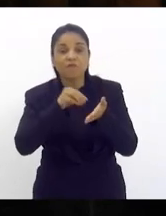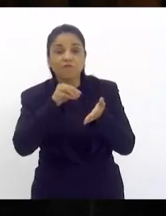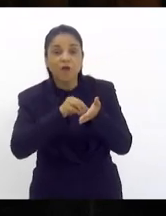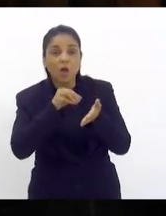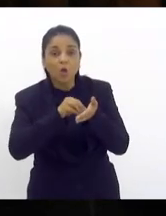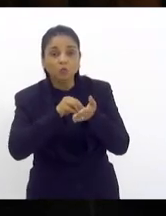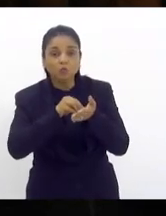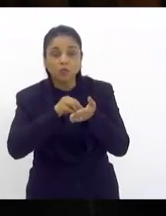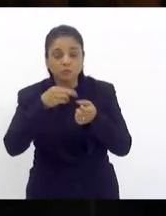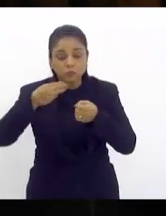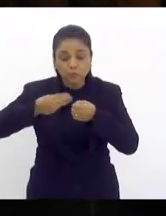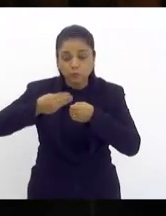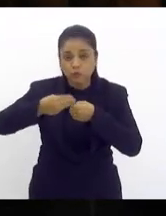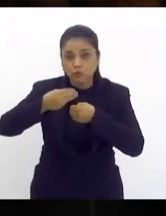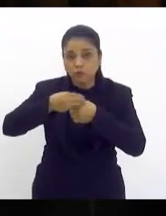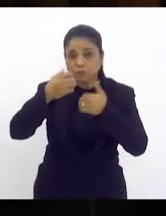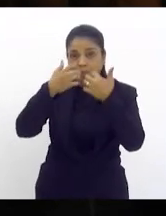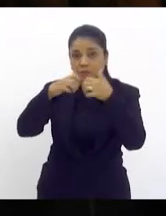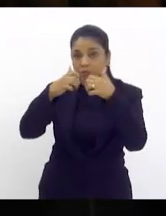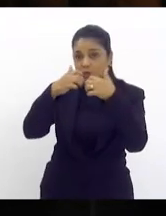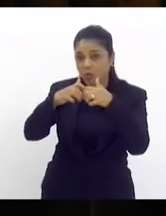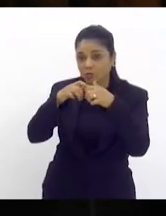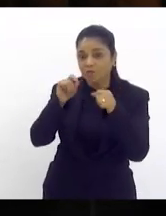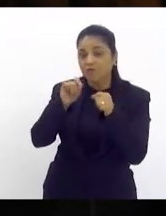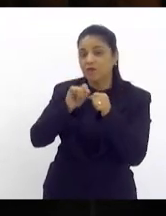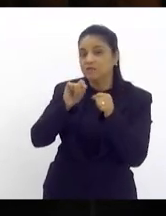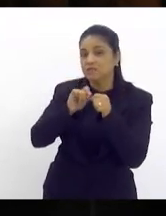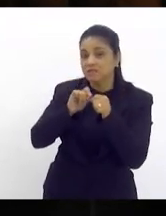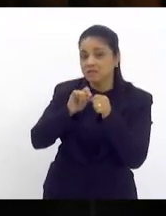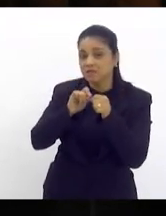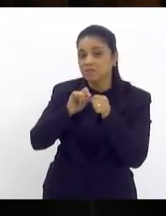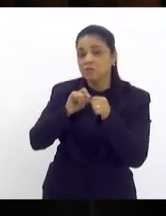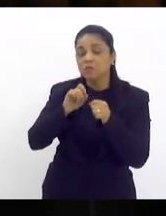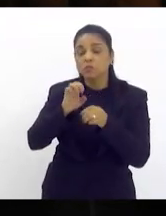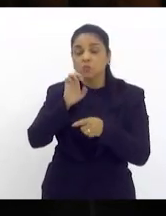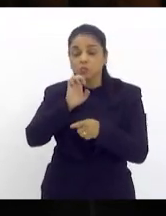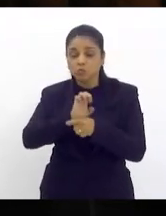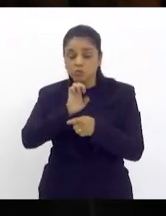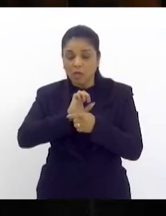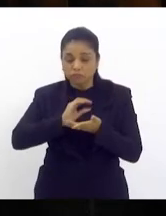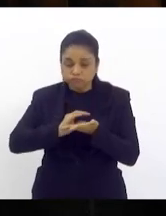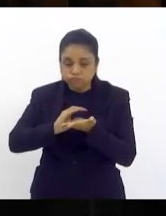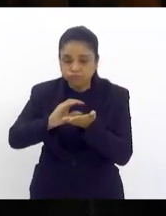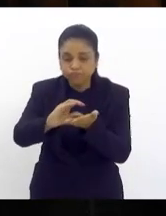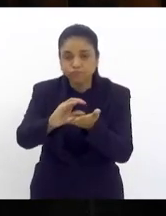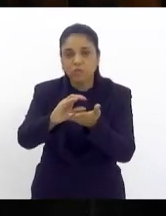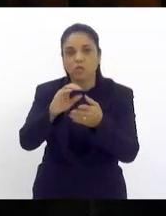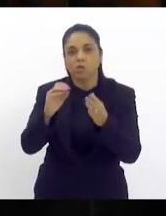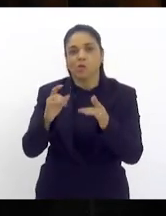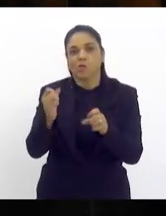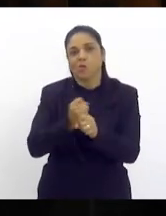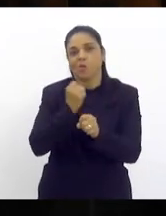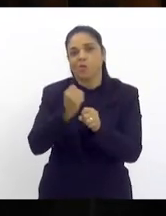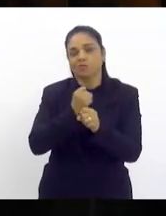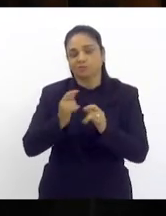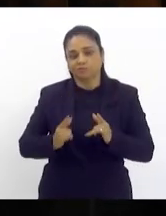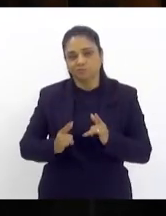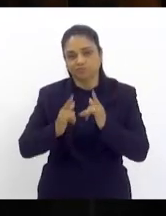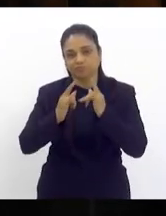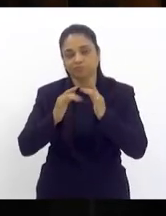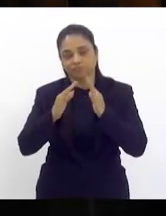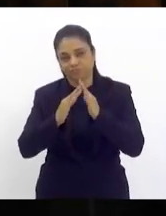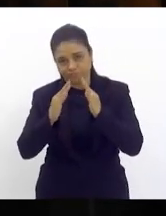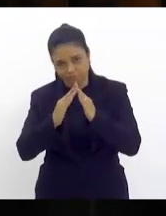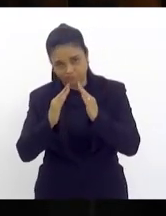para que o estado possa investir e construir as unidades habitacionais não podemos é